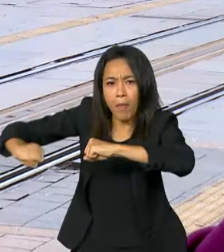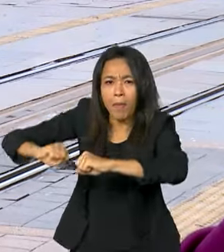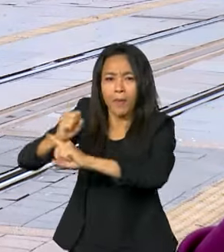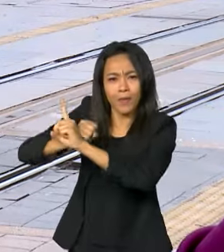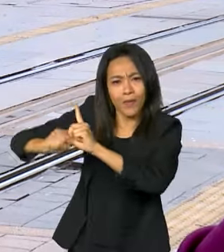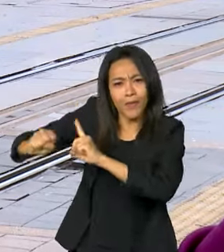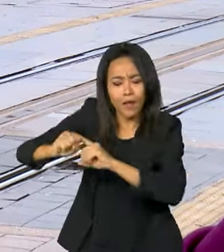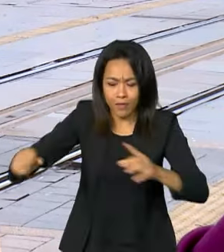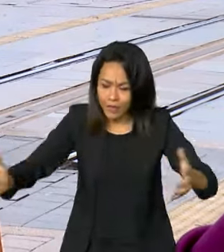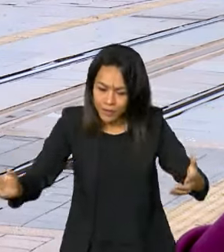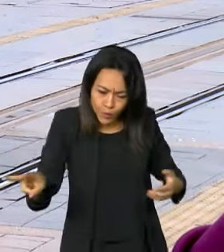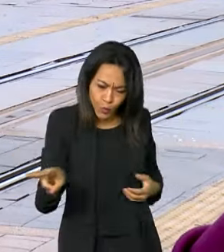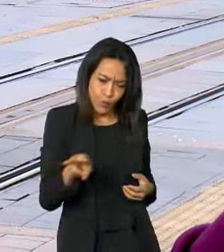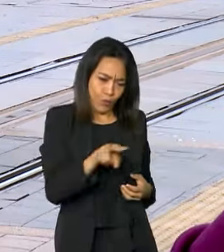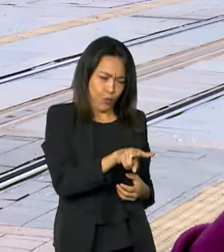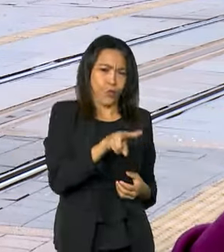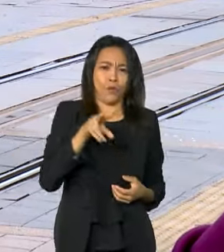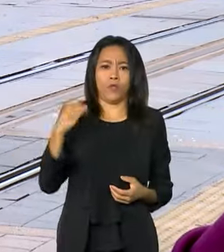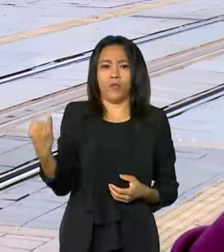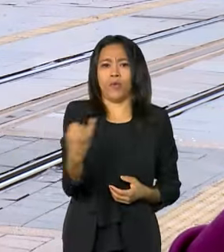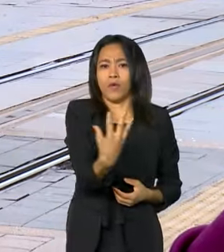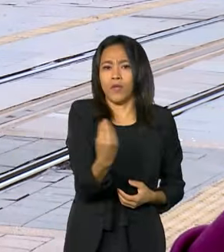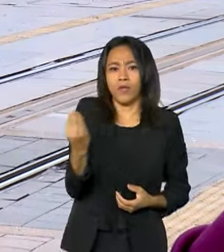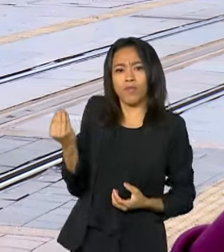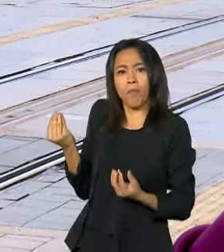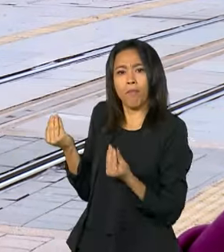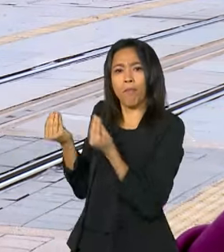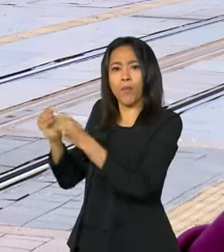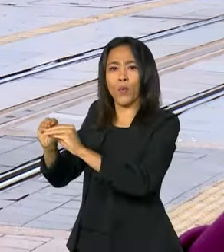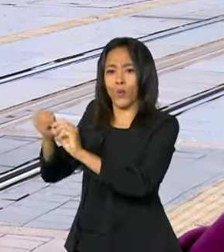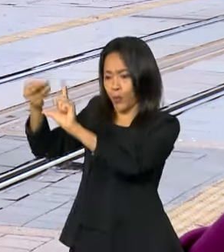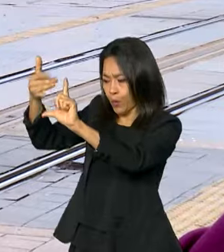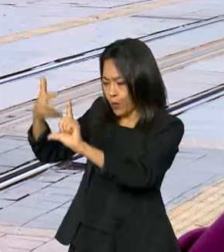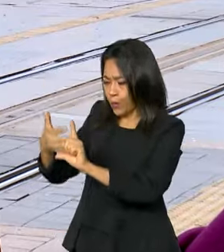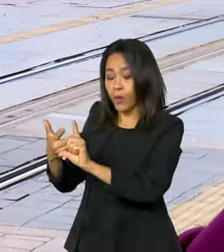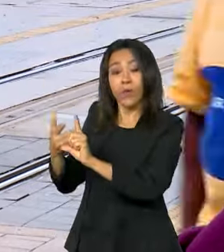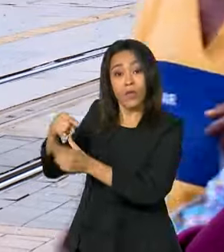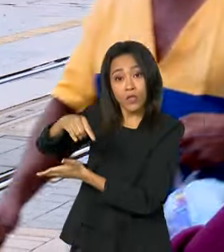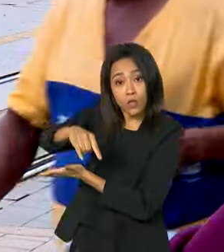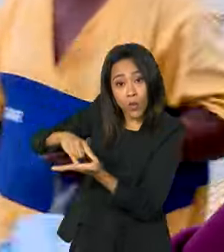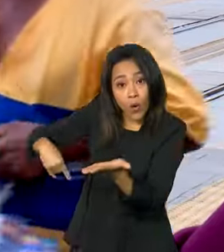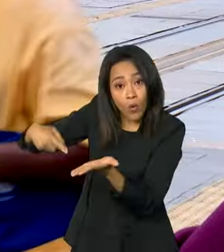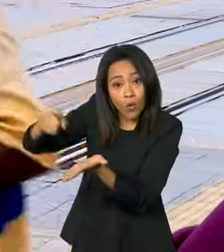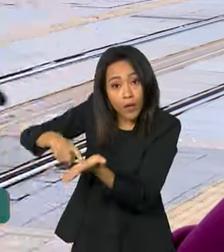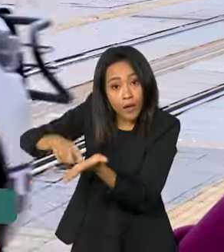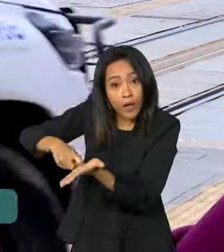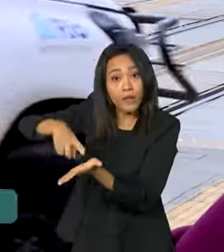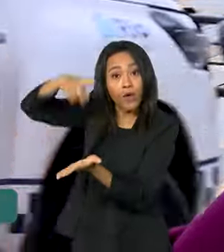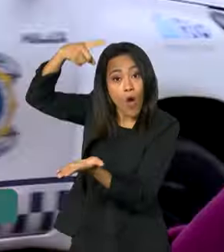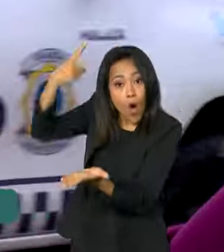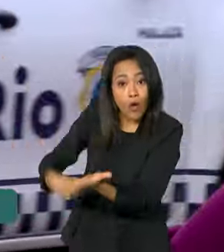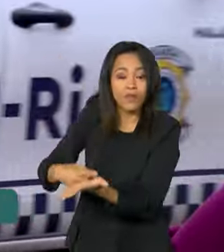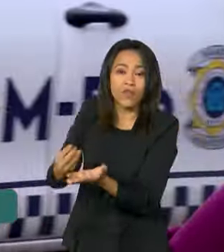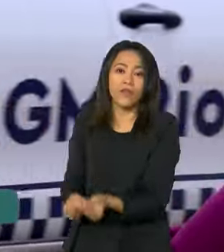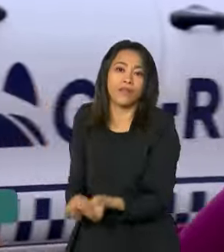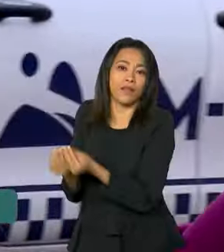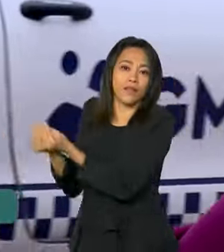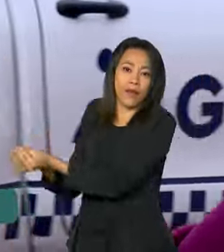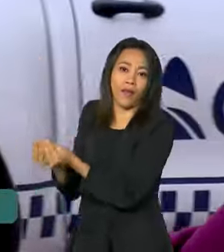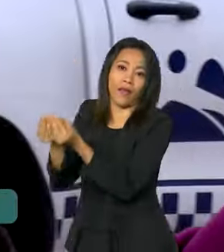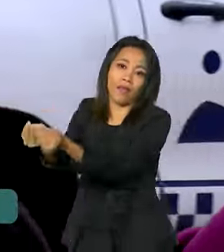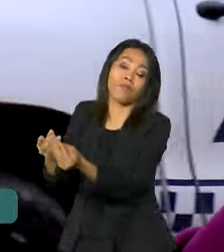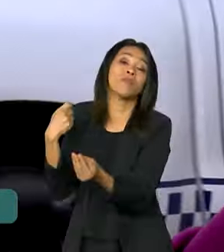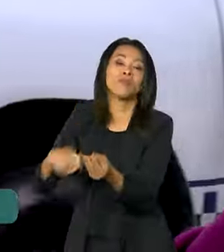resultado desse documento oficial que vai ser entregue aos líderes de Estado, ele precisa refletir a